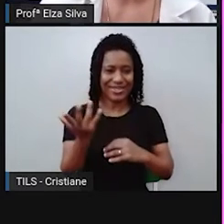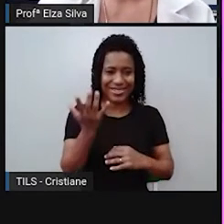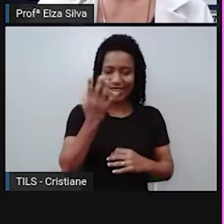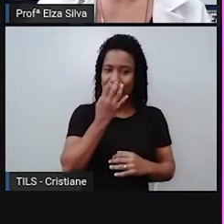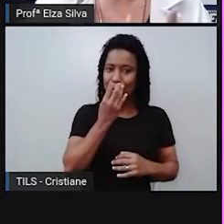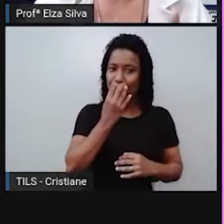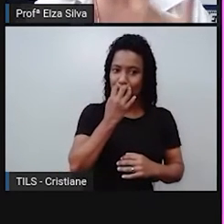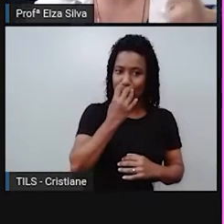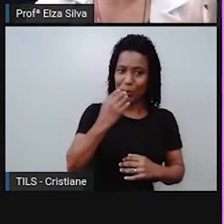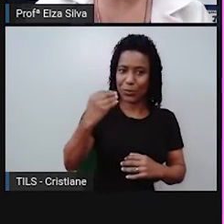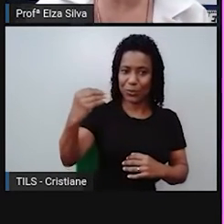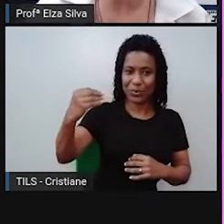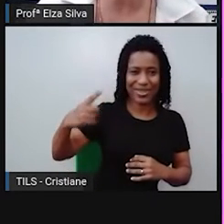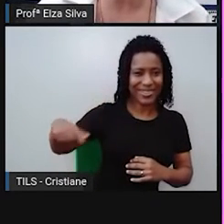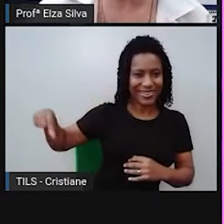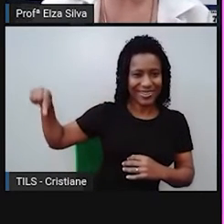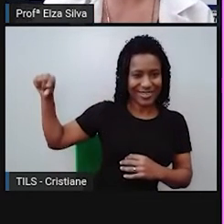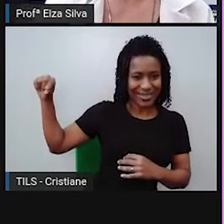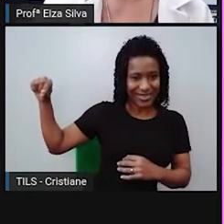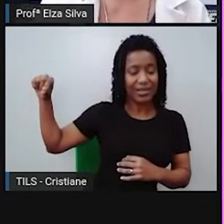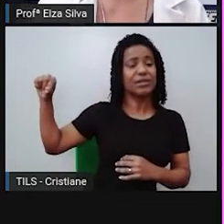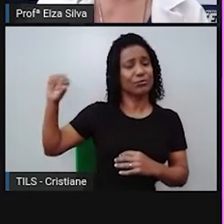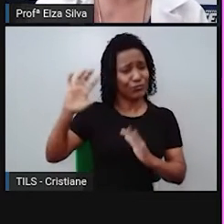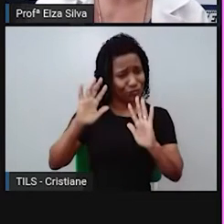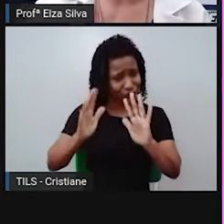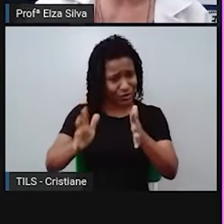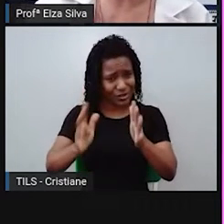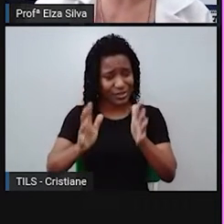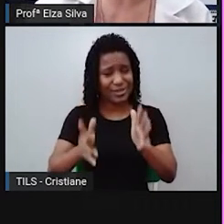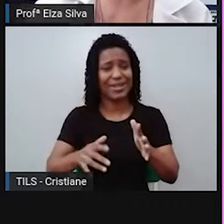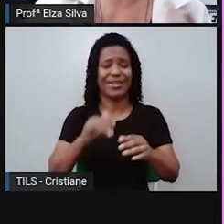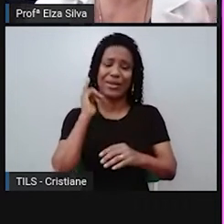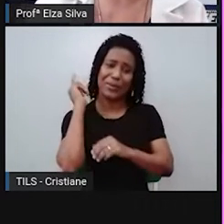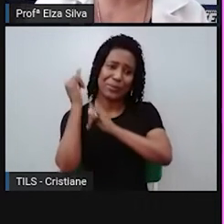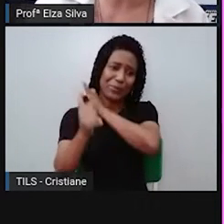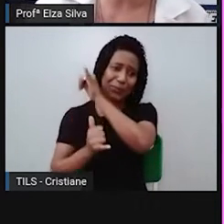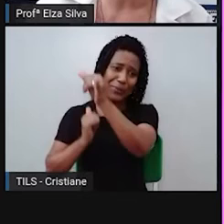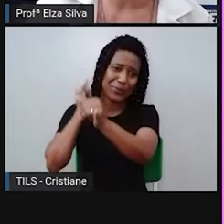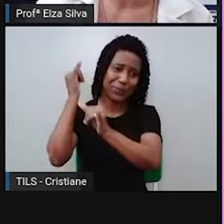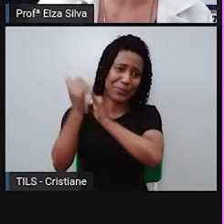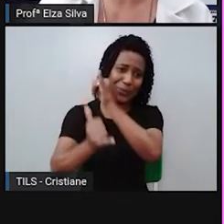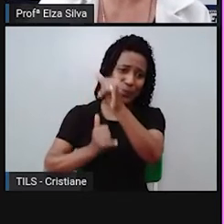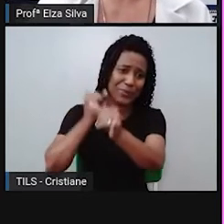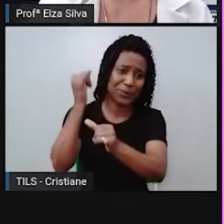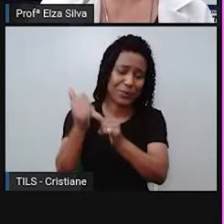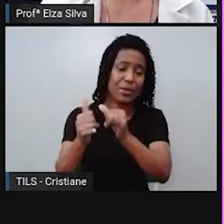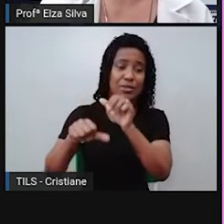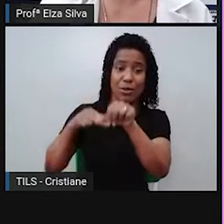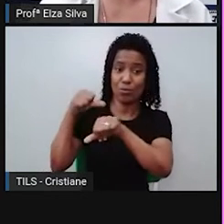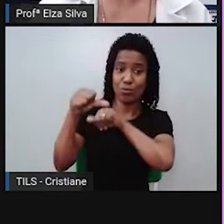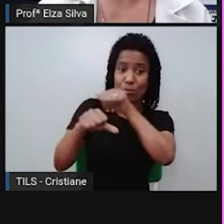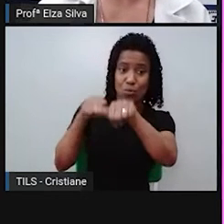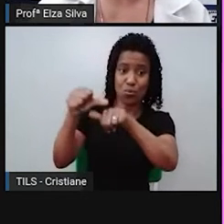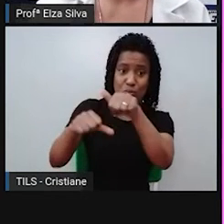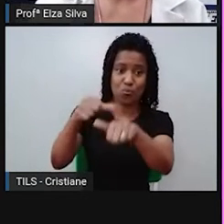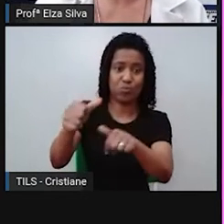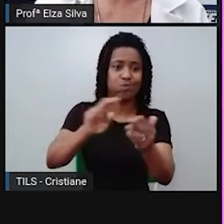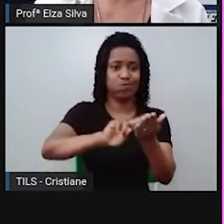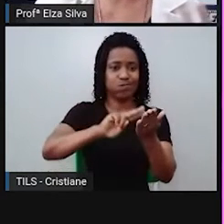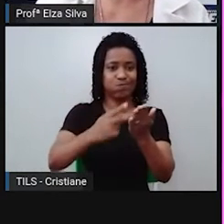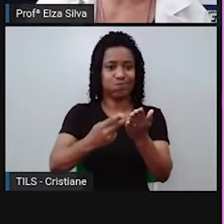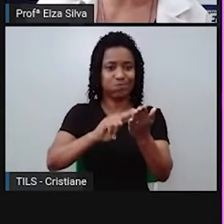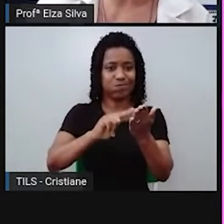vídeo e que vocês ouviram eu recontar em português, são versões. Se vocês pesquisarem na internet,